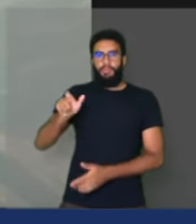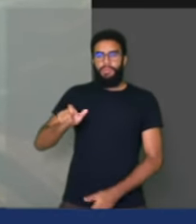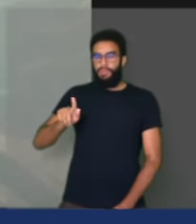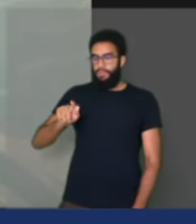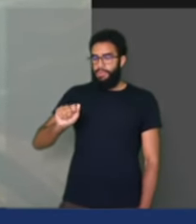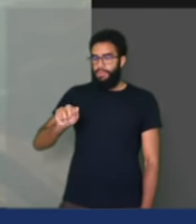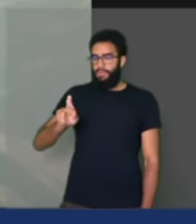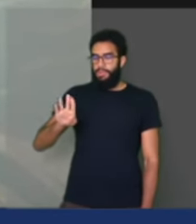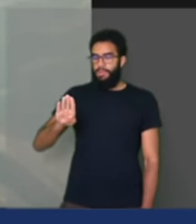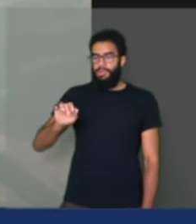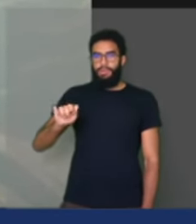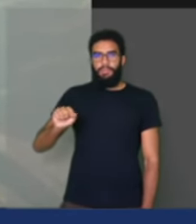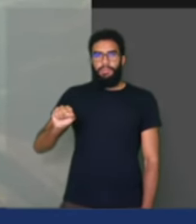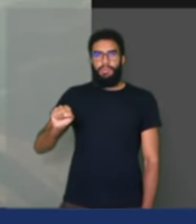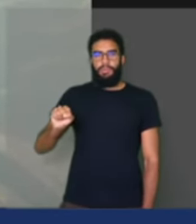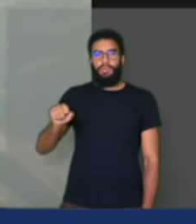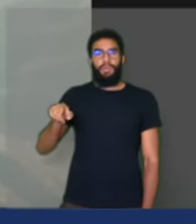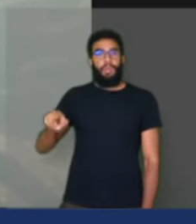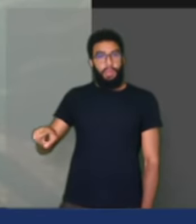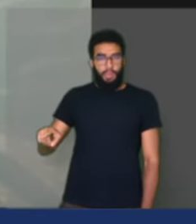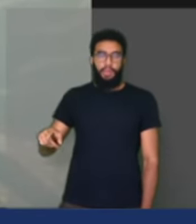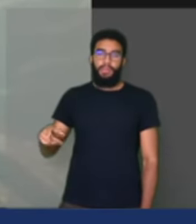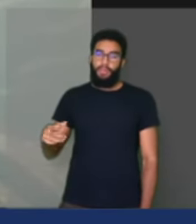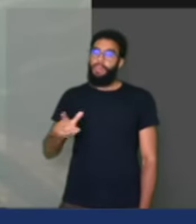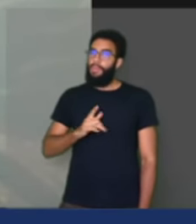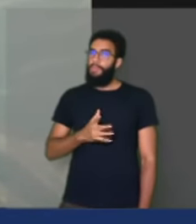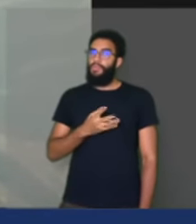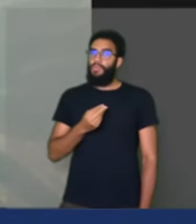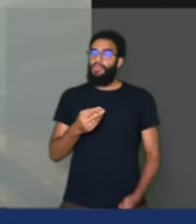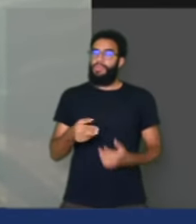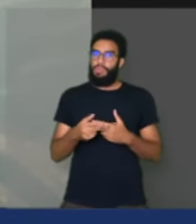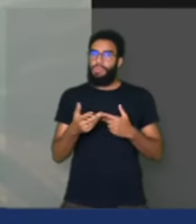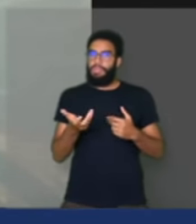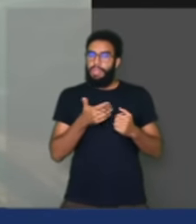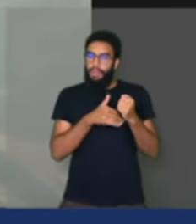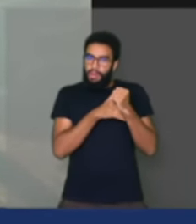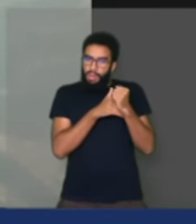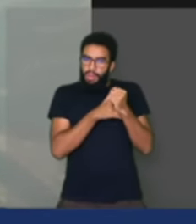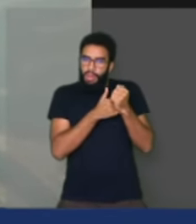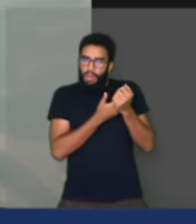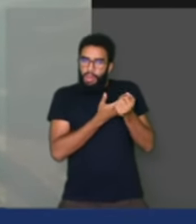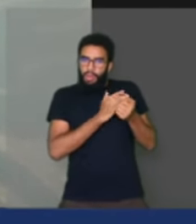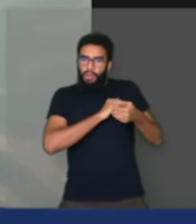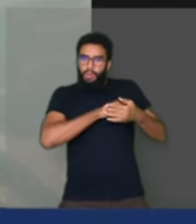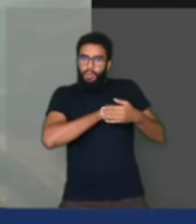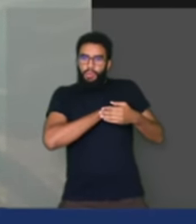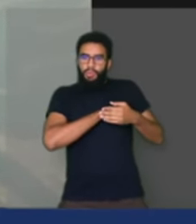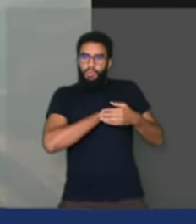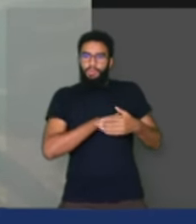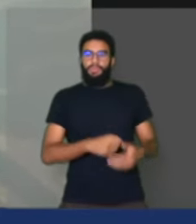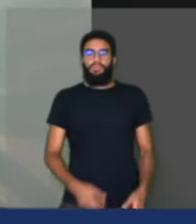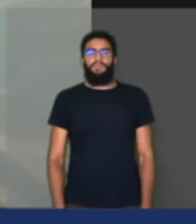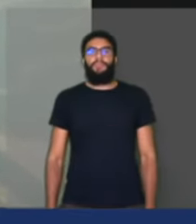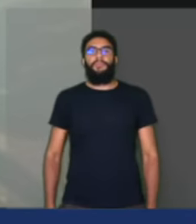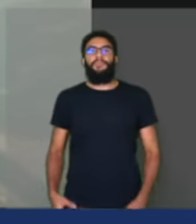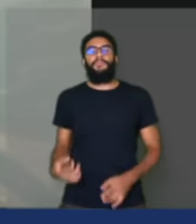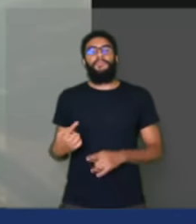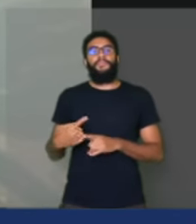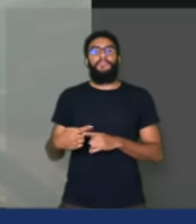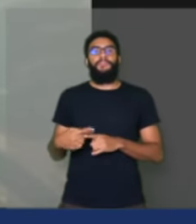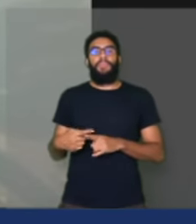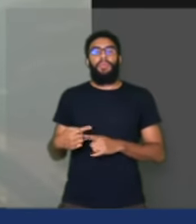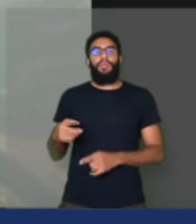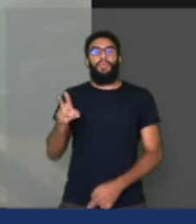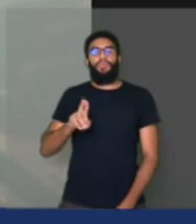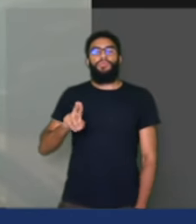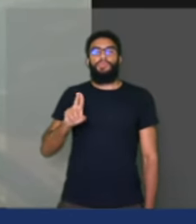que deve ter muito o que esconder, realmente, ele e os governadores do Nordeste, inclusive a governadora do Estado. Porque ele entrou com habeas corpus